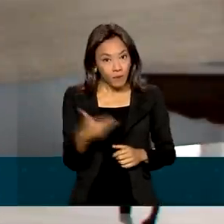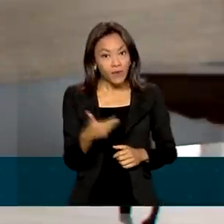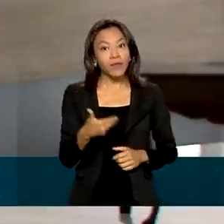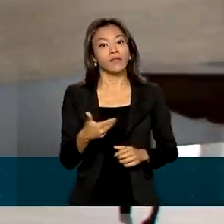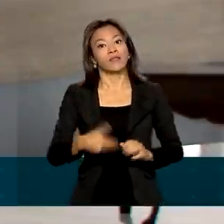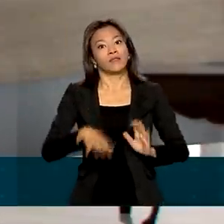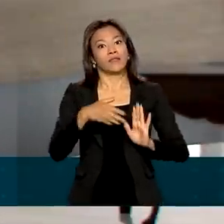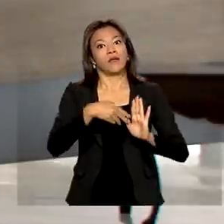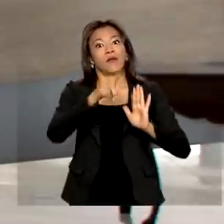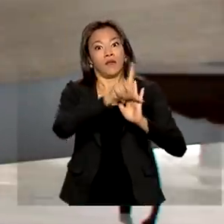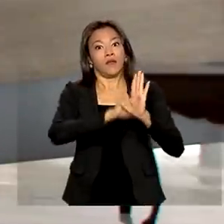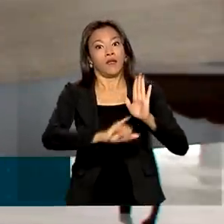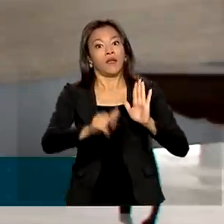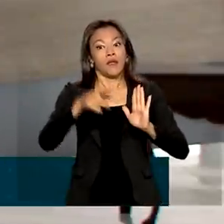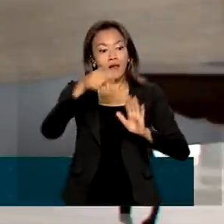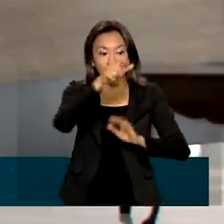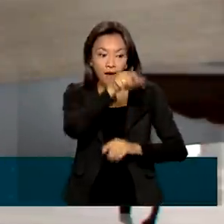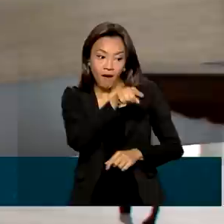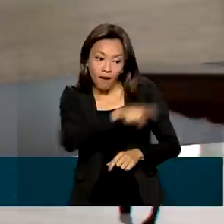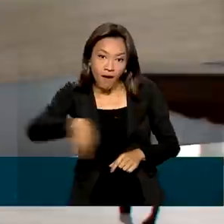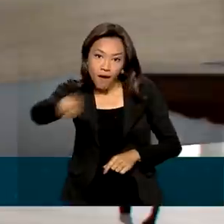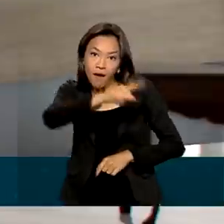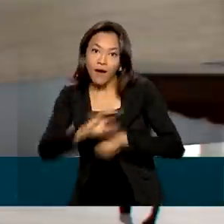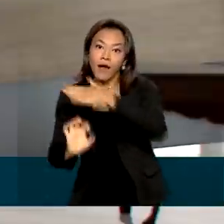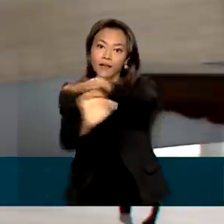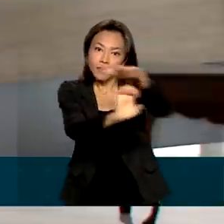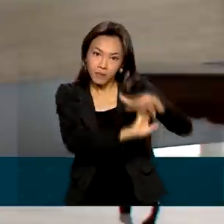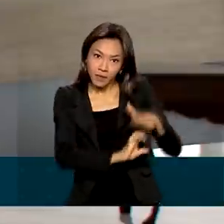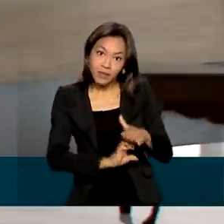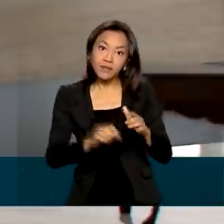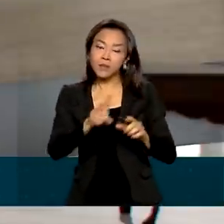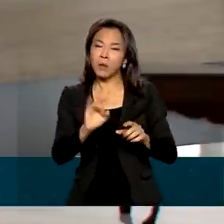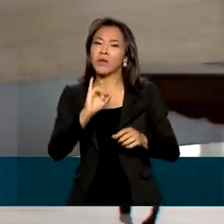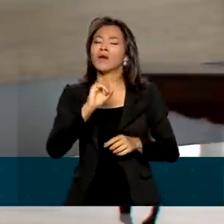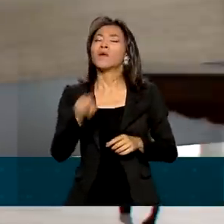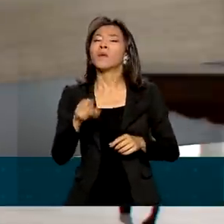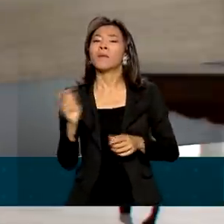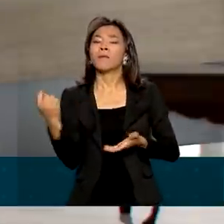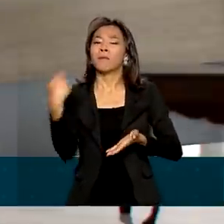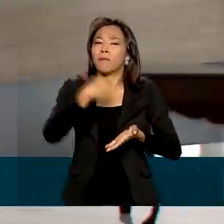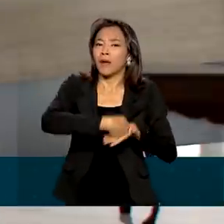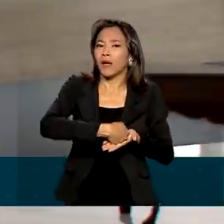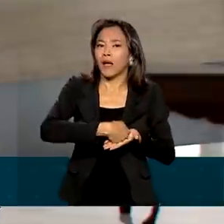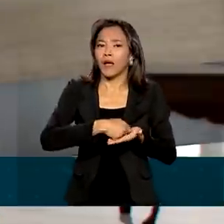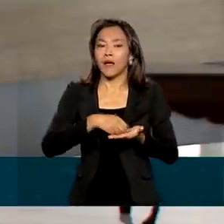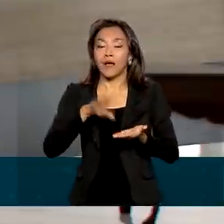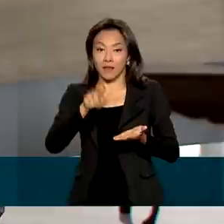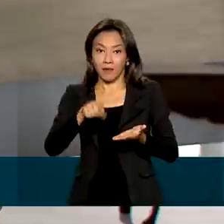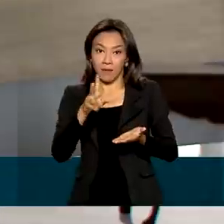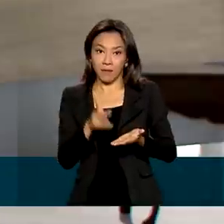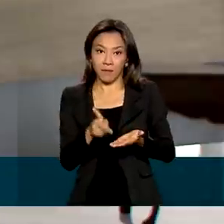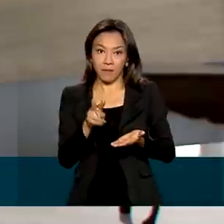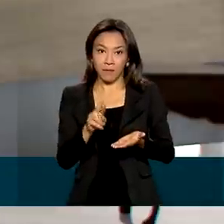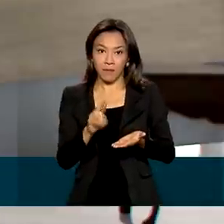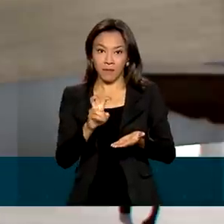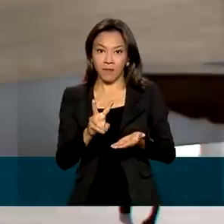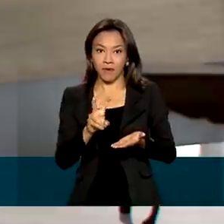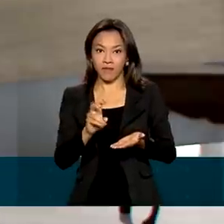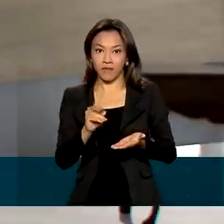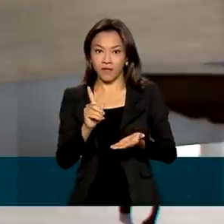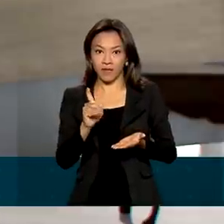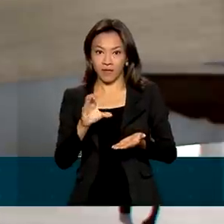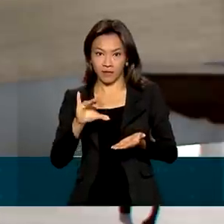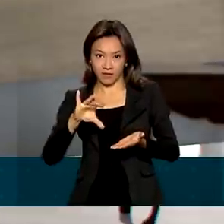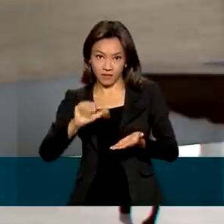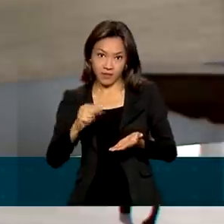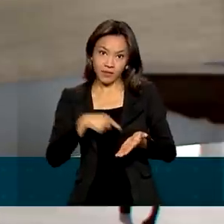empresas podem deixar de pagar a contribuição previdenciária calculada sobre a folha de pagamento e continuar a fazer essa contribuição com